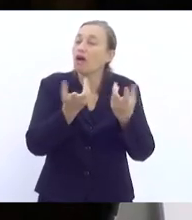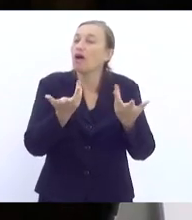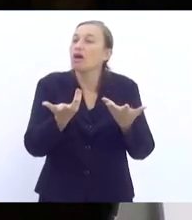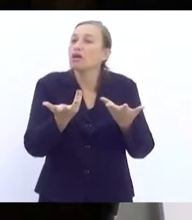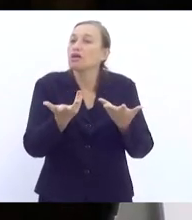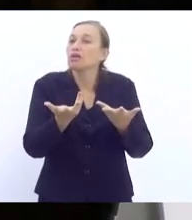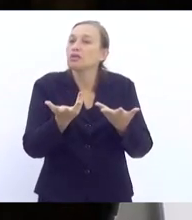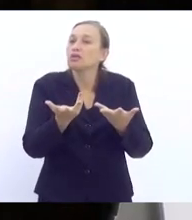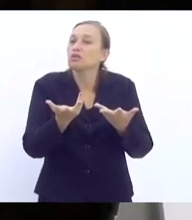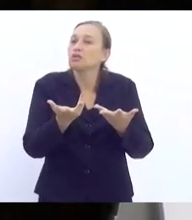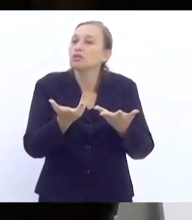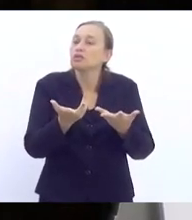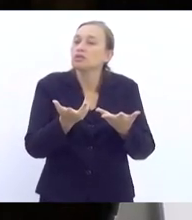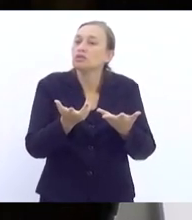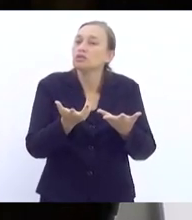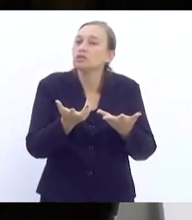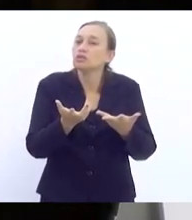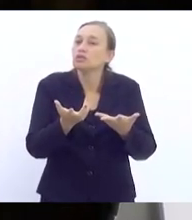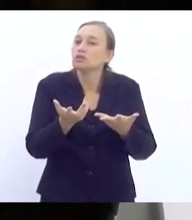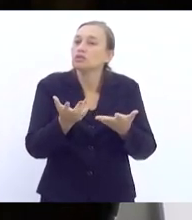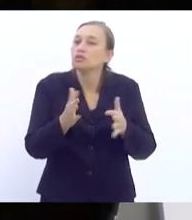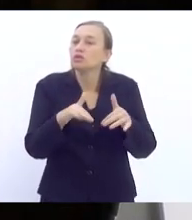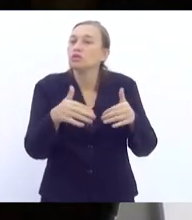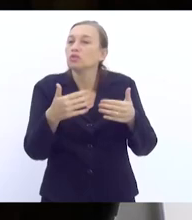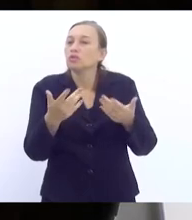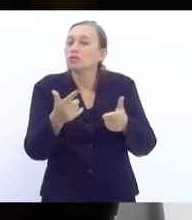que reconfigurações mais recentes são essas.